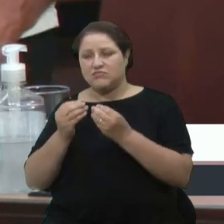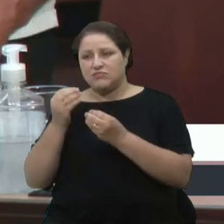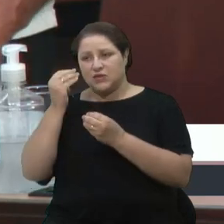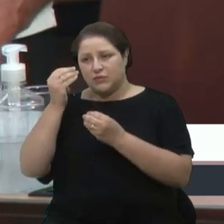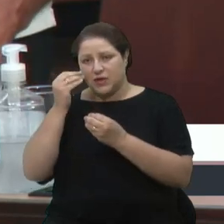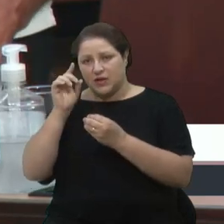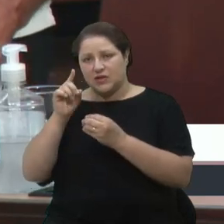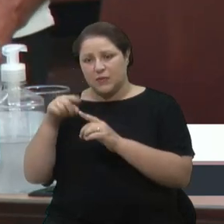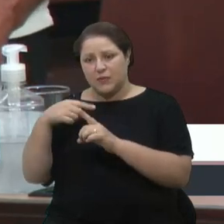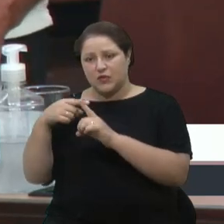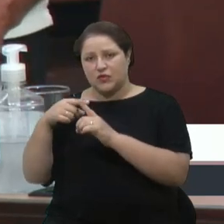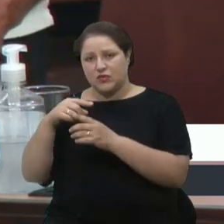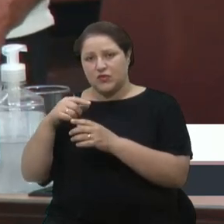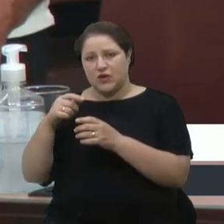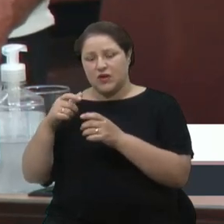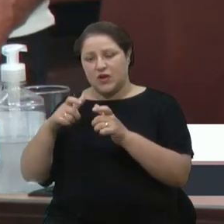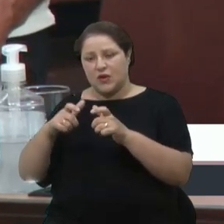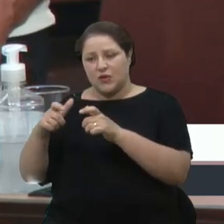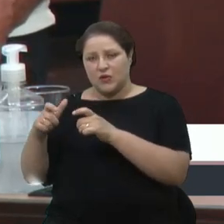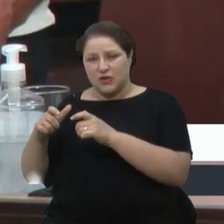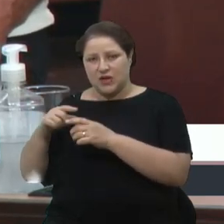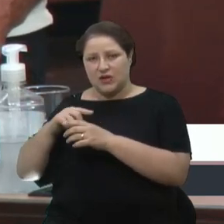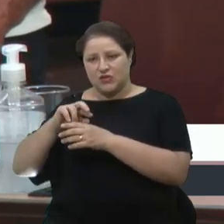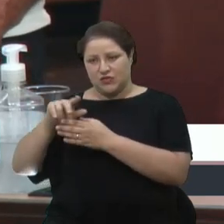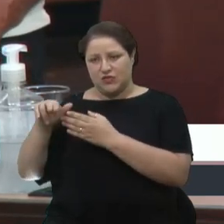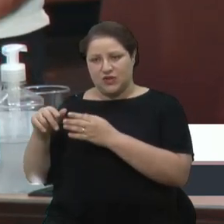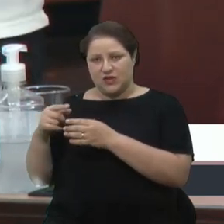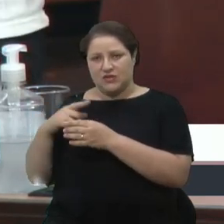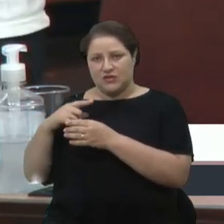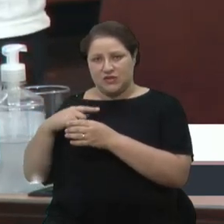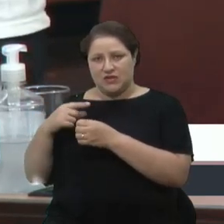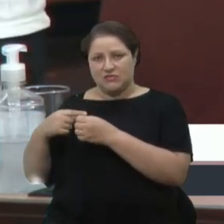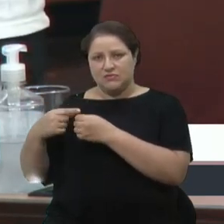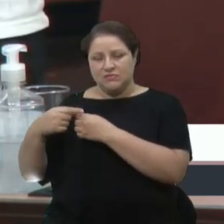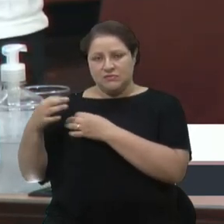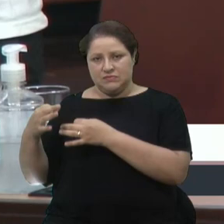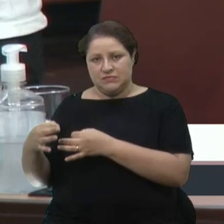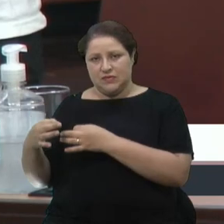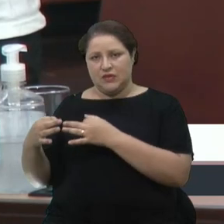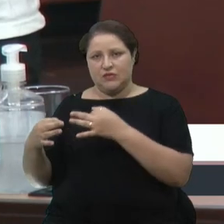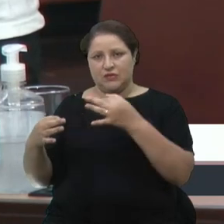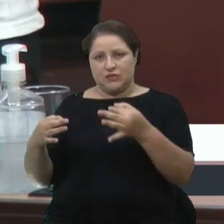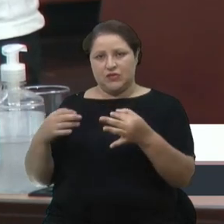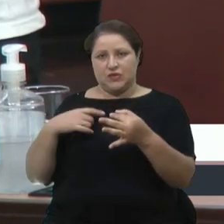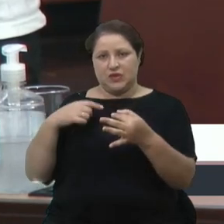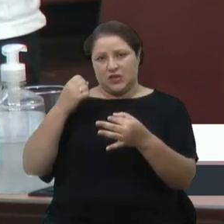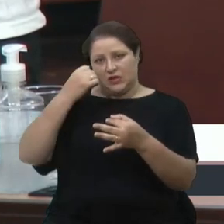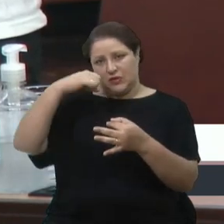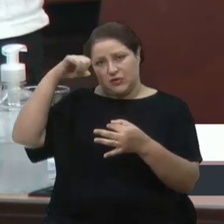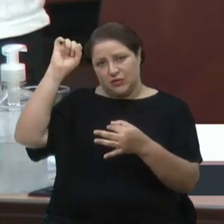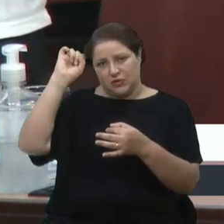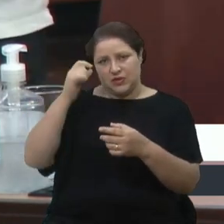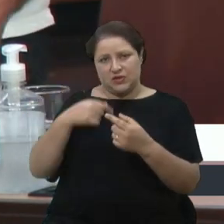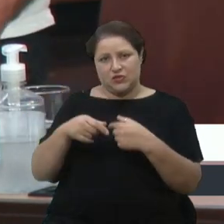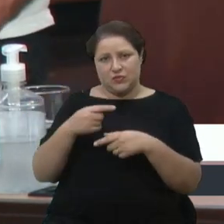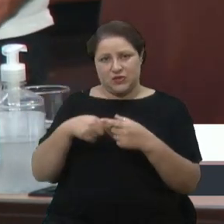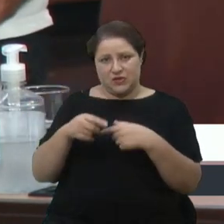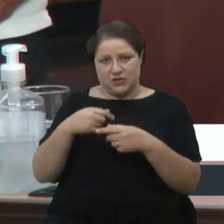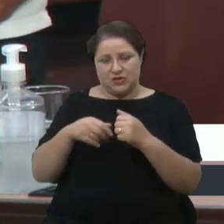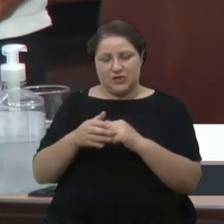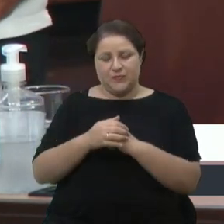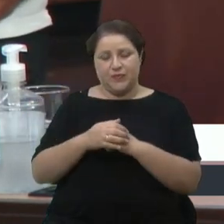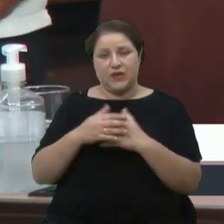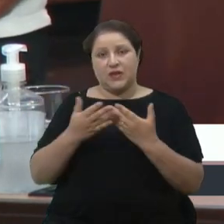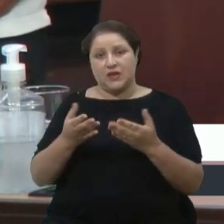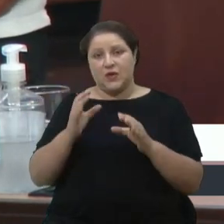certo em diversos municípios e, posteriormente, será administrado também pela Universidade Caxias do Sul. Então, os